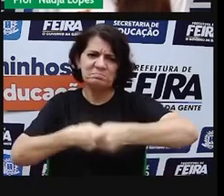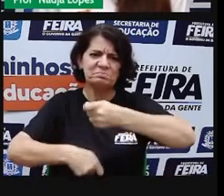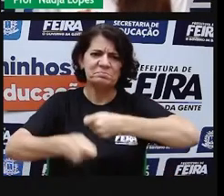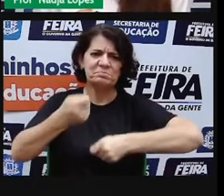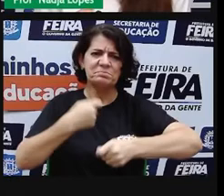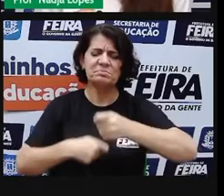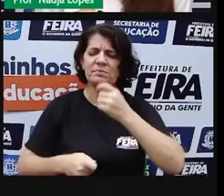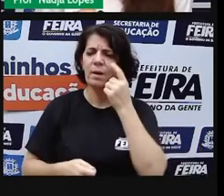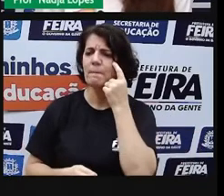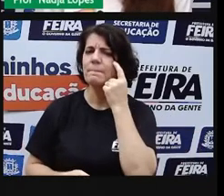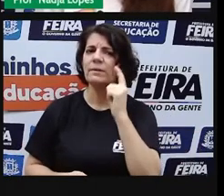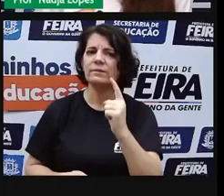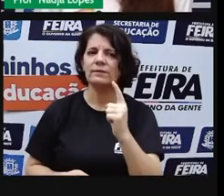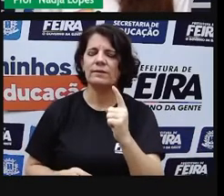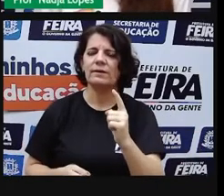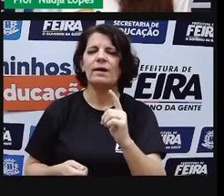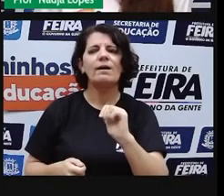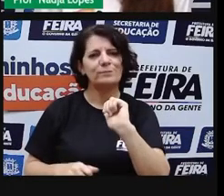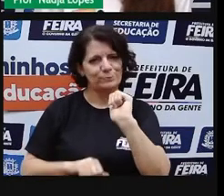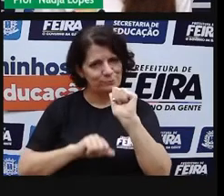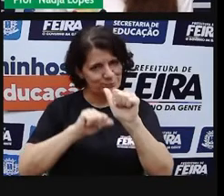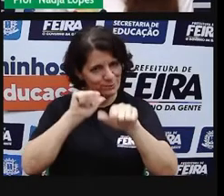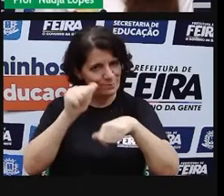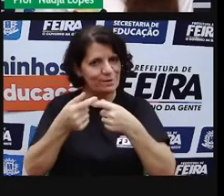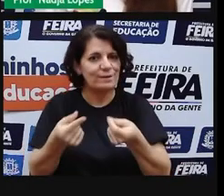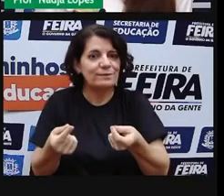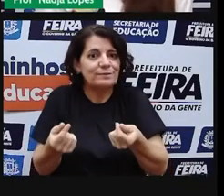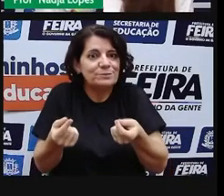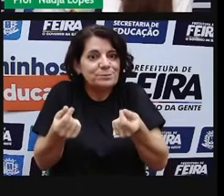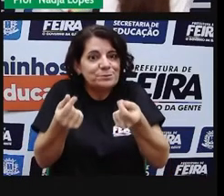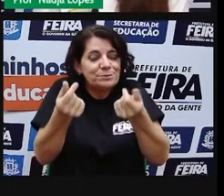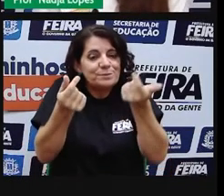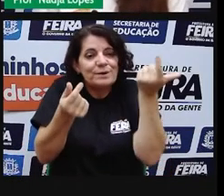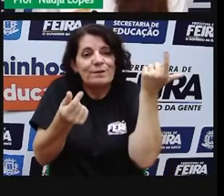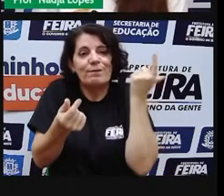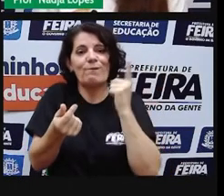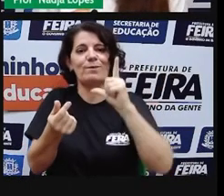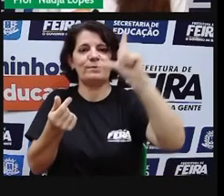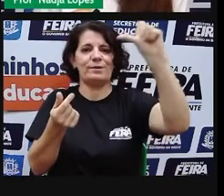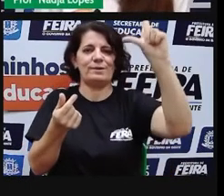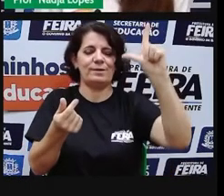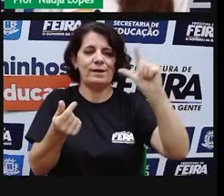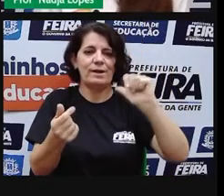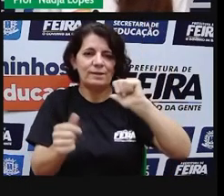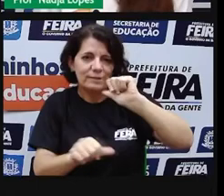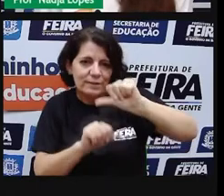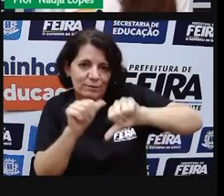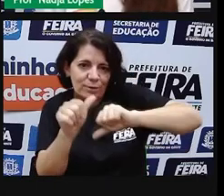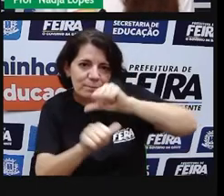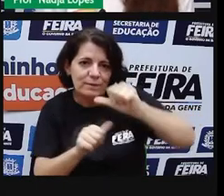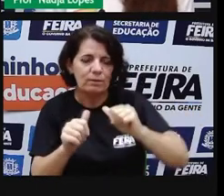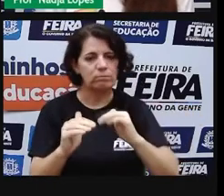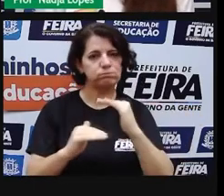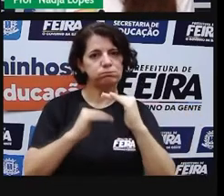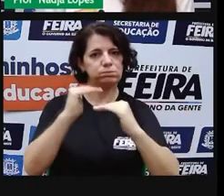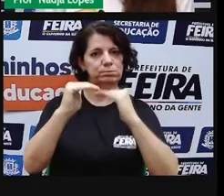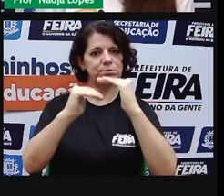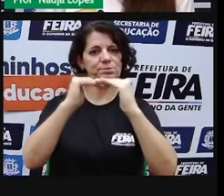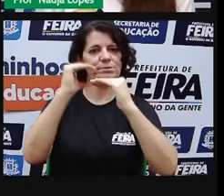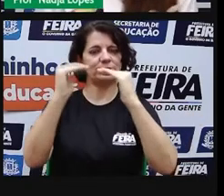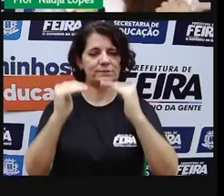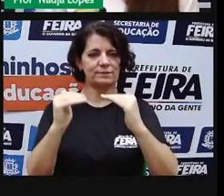econômica gera riqueza, mediante a extração, a transformação e distribuição de recursos